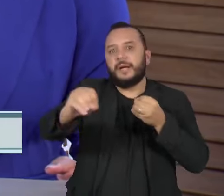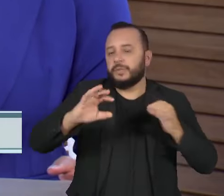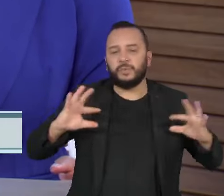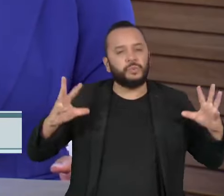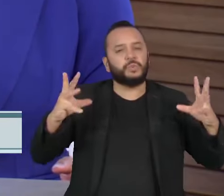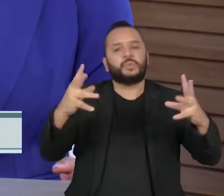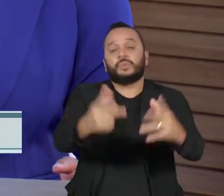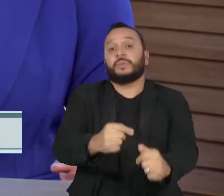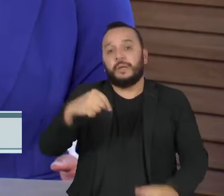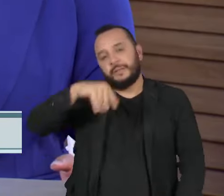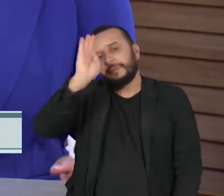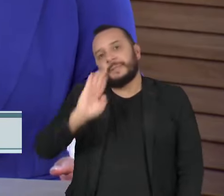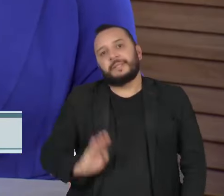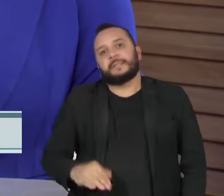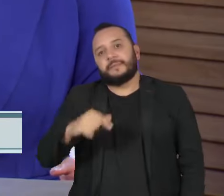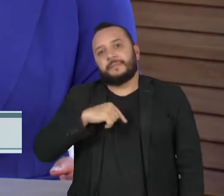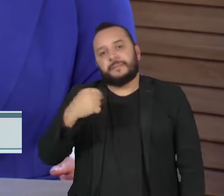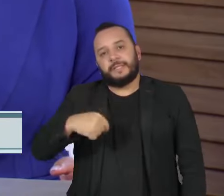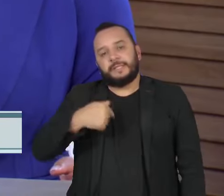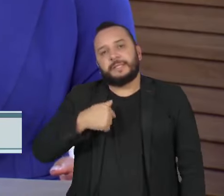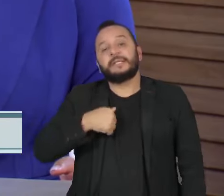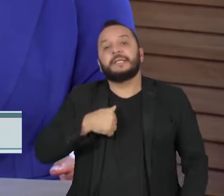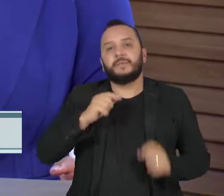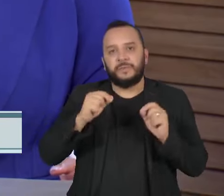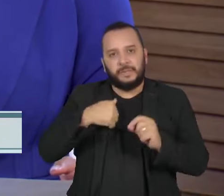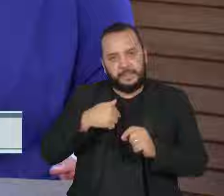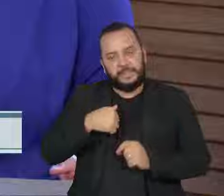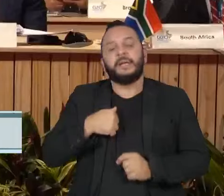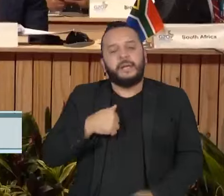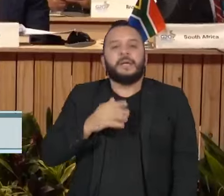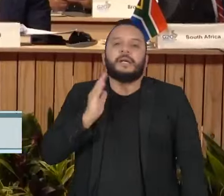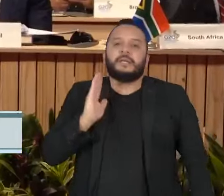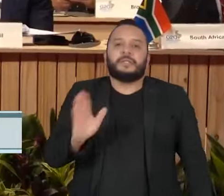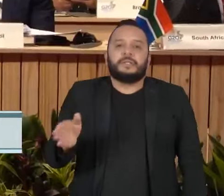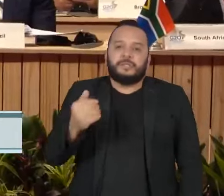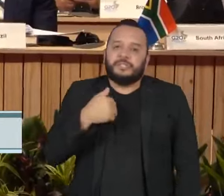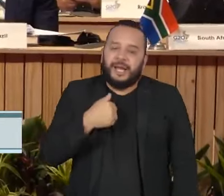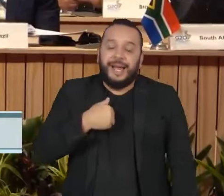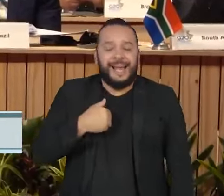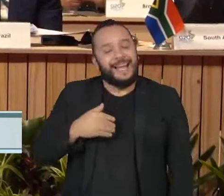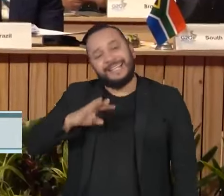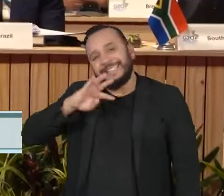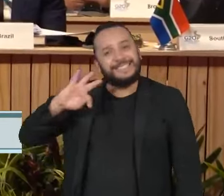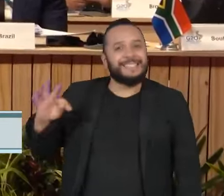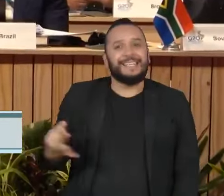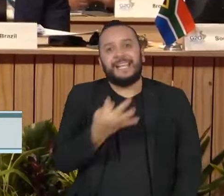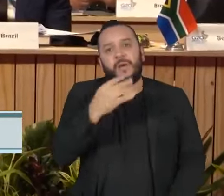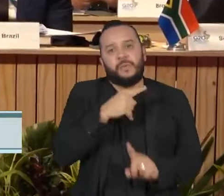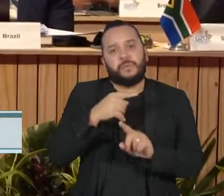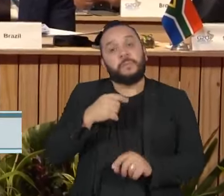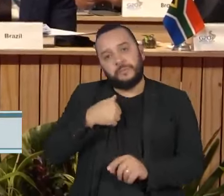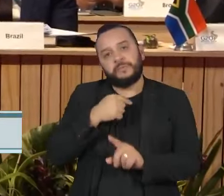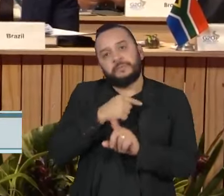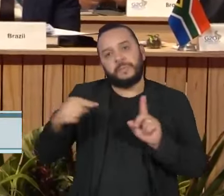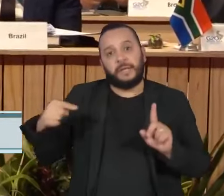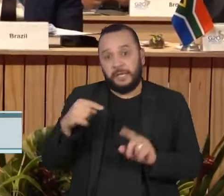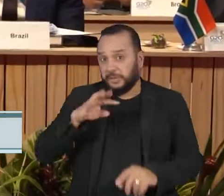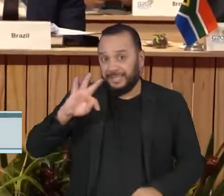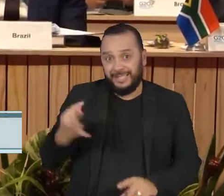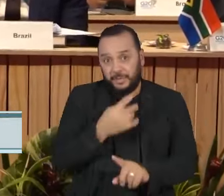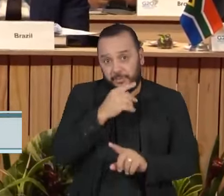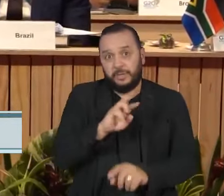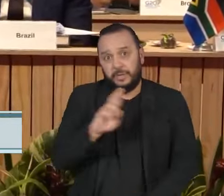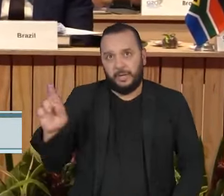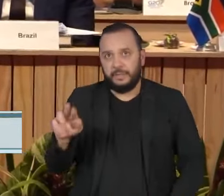Brasil serão necessários meio trilhão de reais. A estimativa faz parte de um estudo apresentado